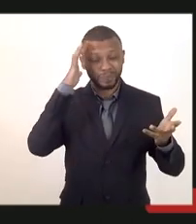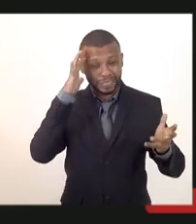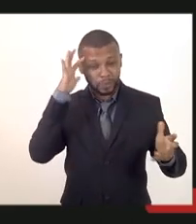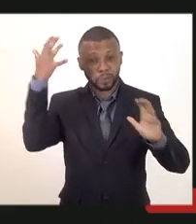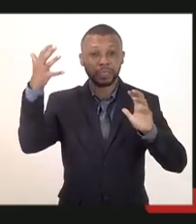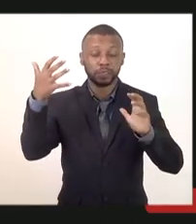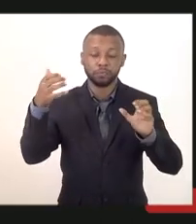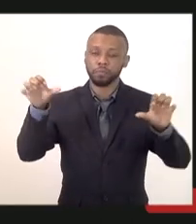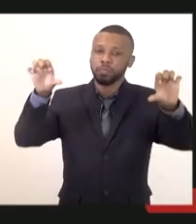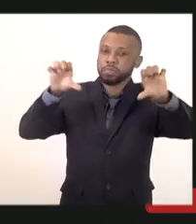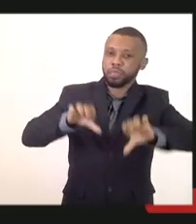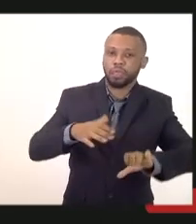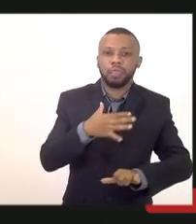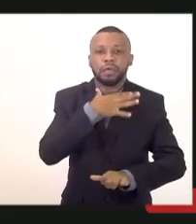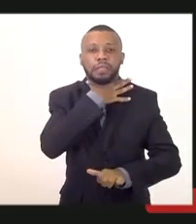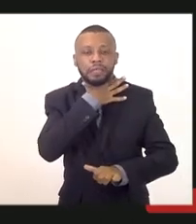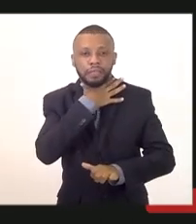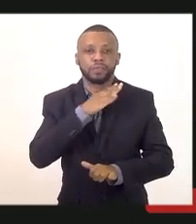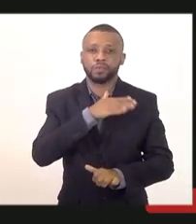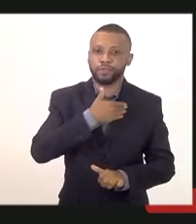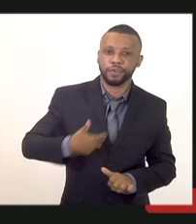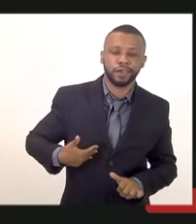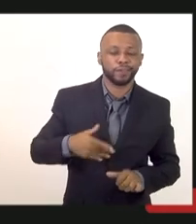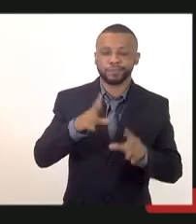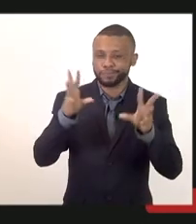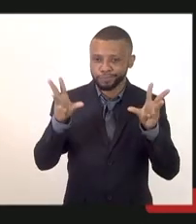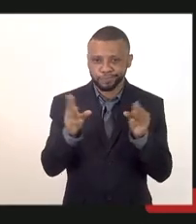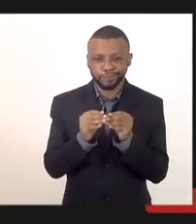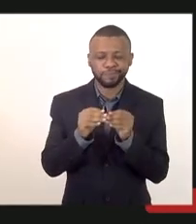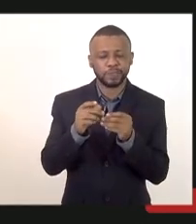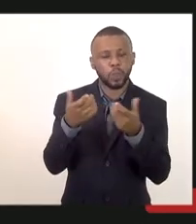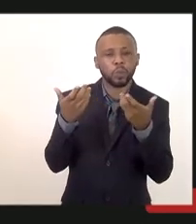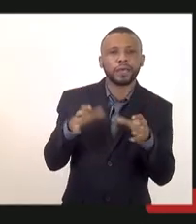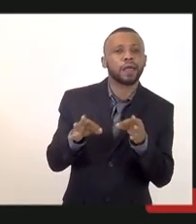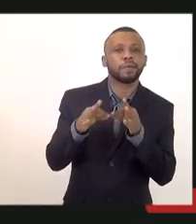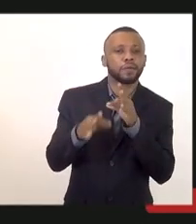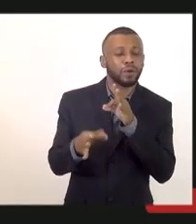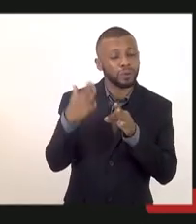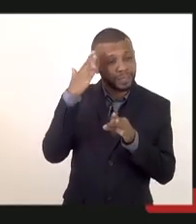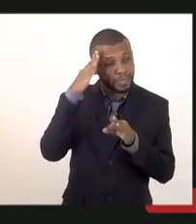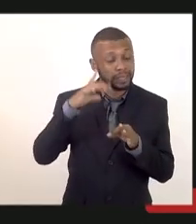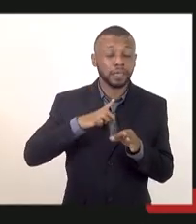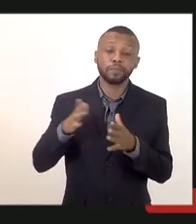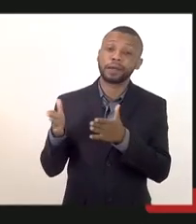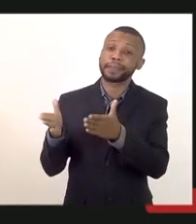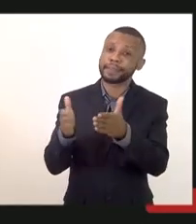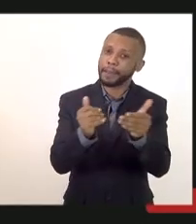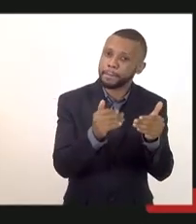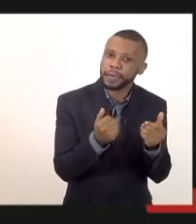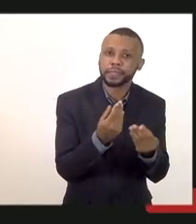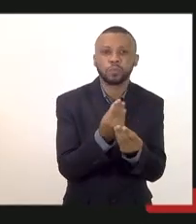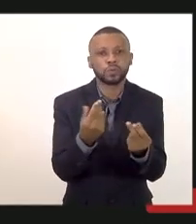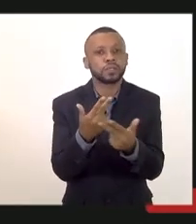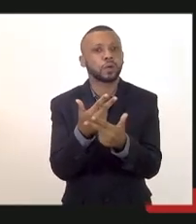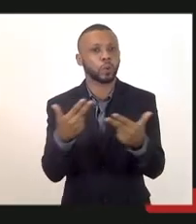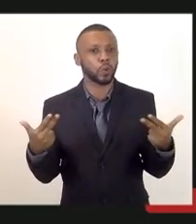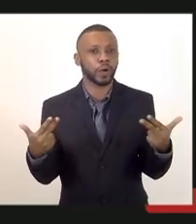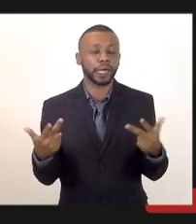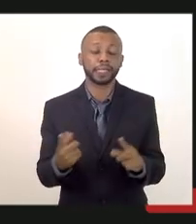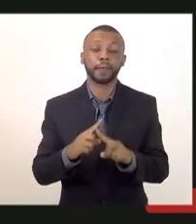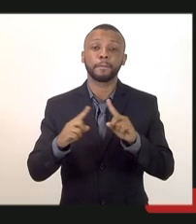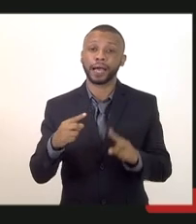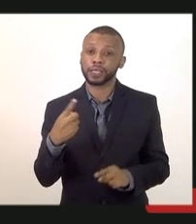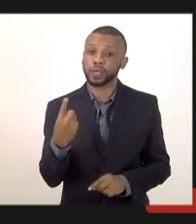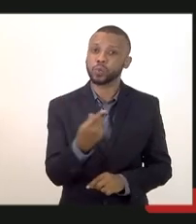por fim e para não me estender muito eu sei que você tem uma demanda grande como todos nós fica a nossa